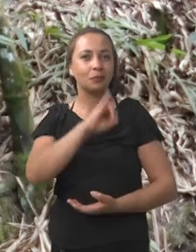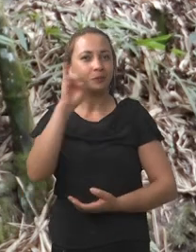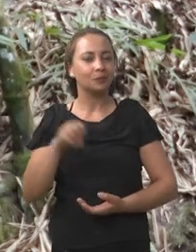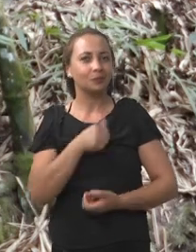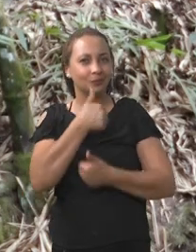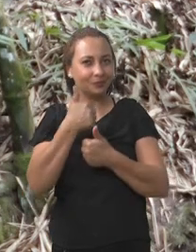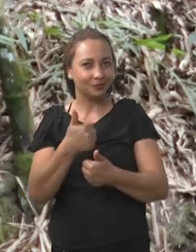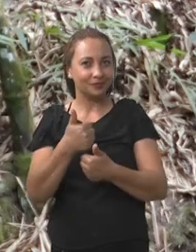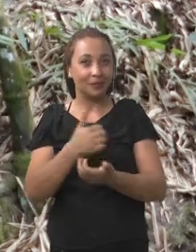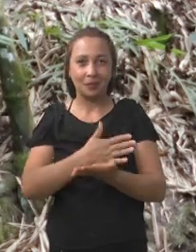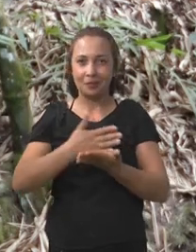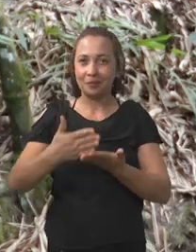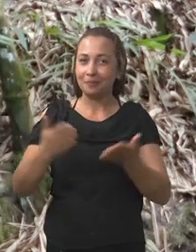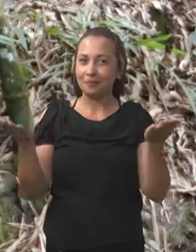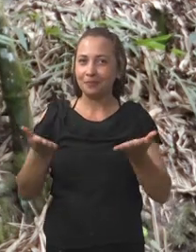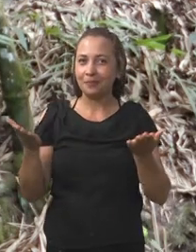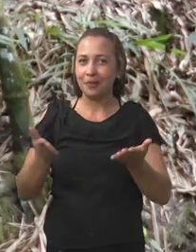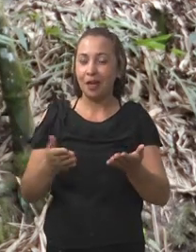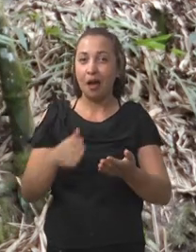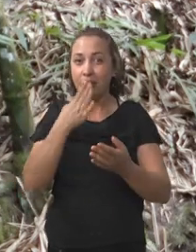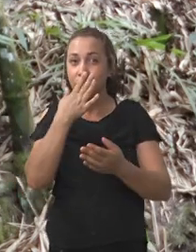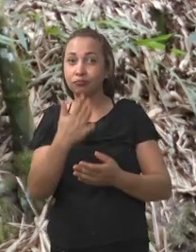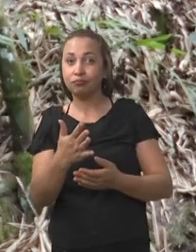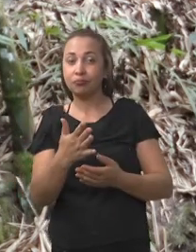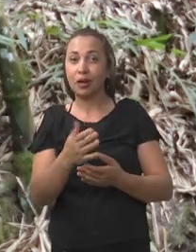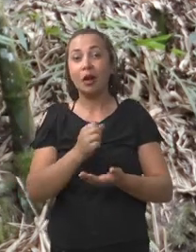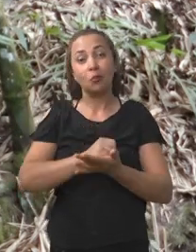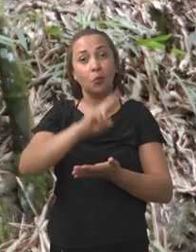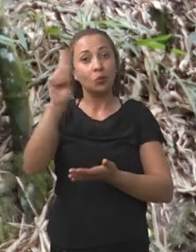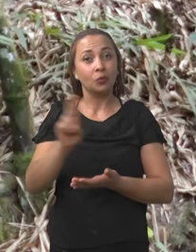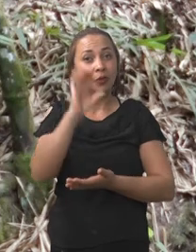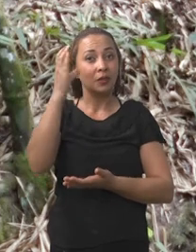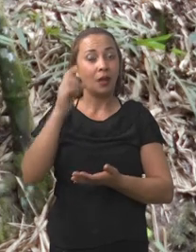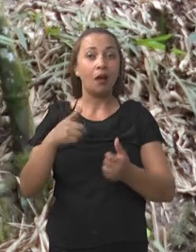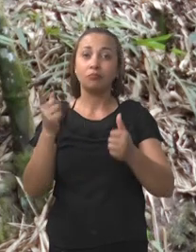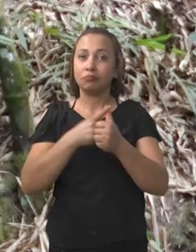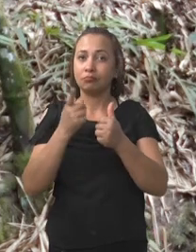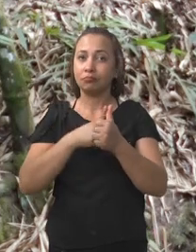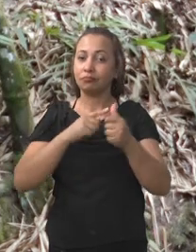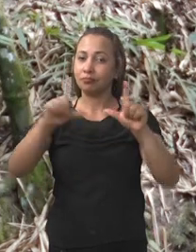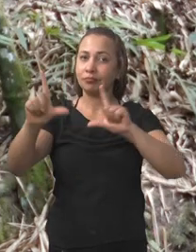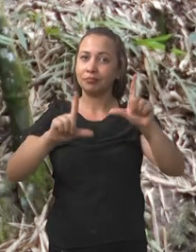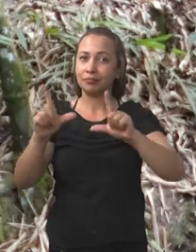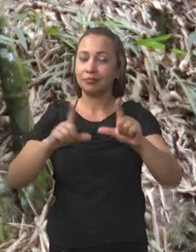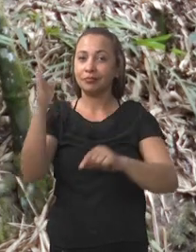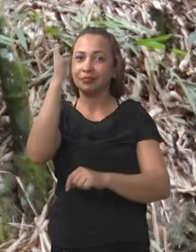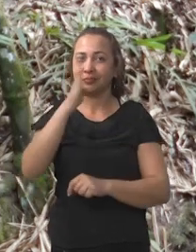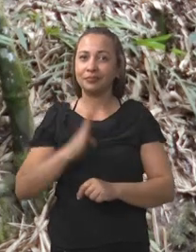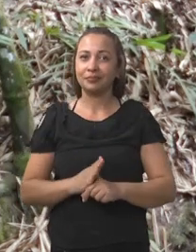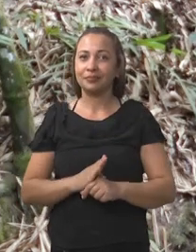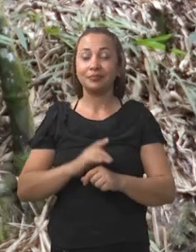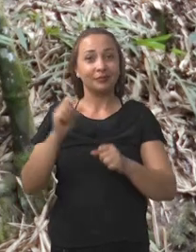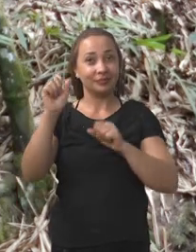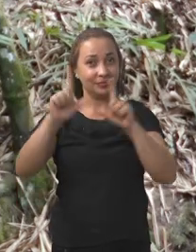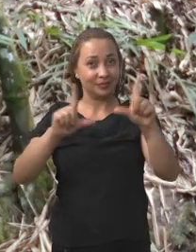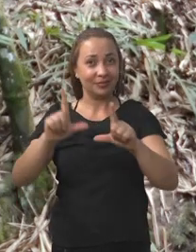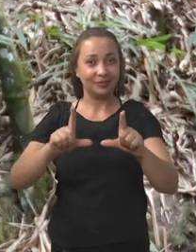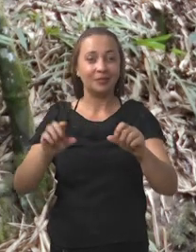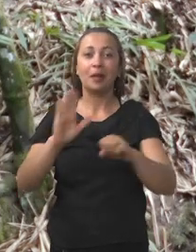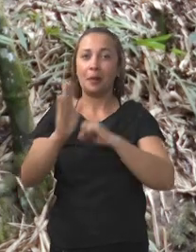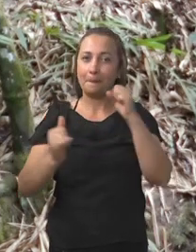Olá, tudo bem? A partir de agora você acompanha mais um Univerciência, o primeiro programa brasileiro de TV aberta e internet,